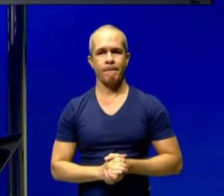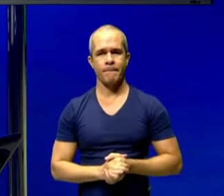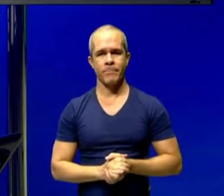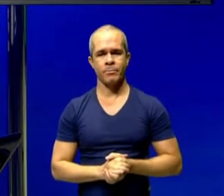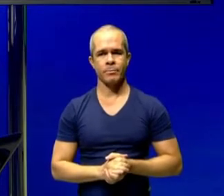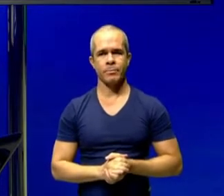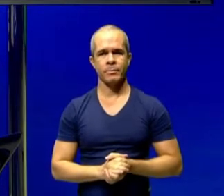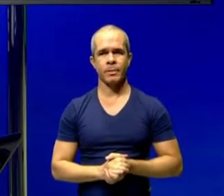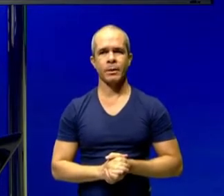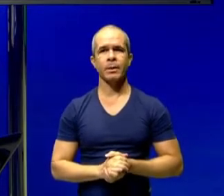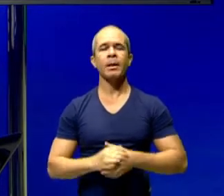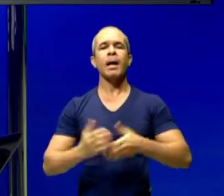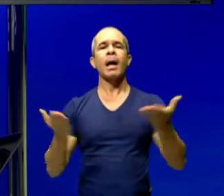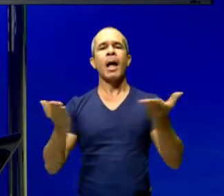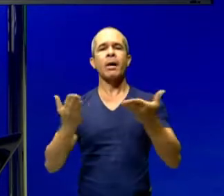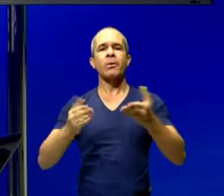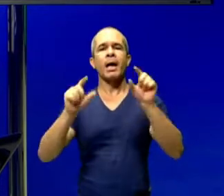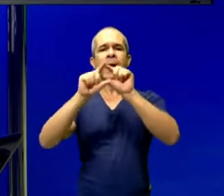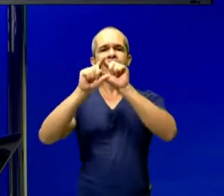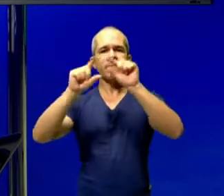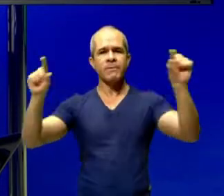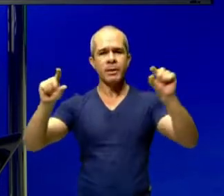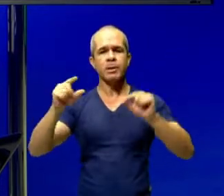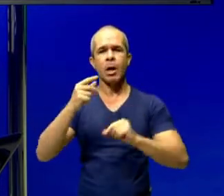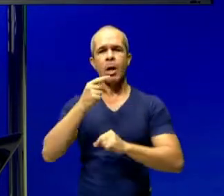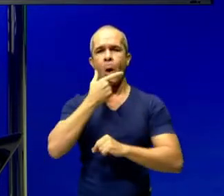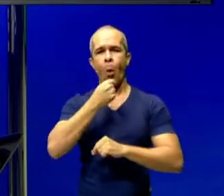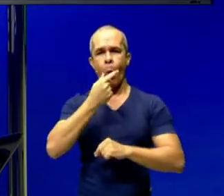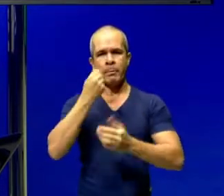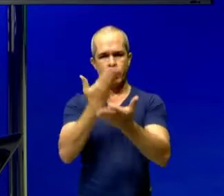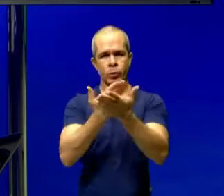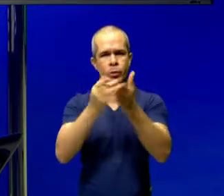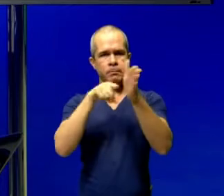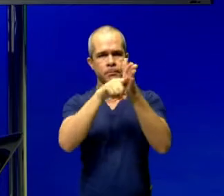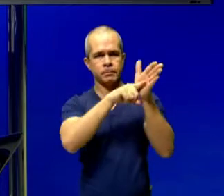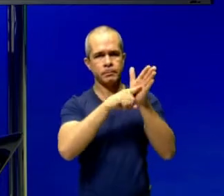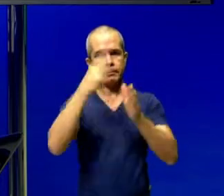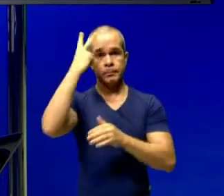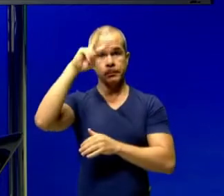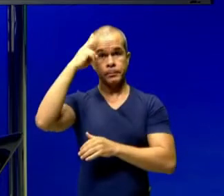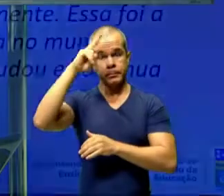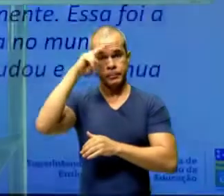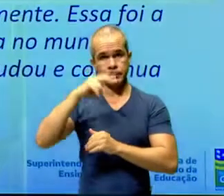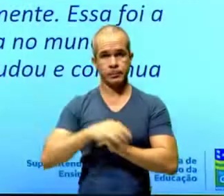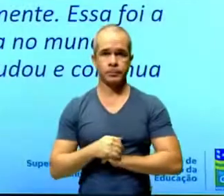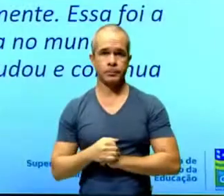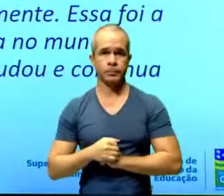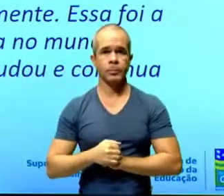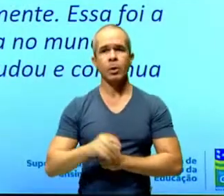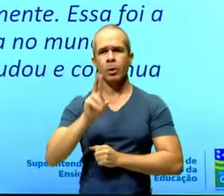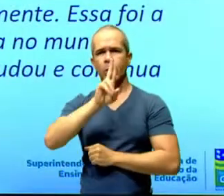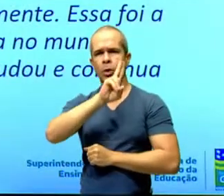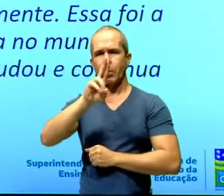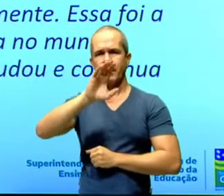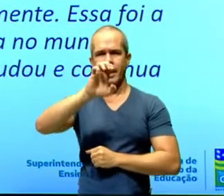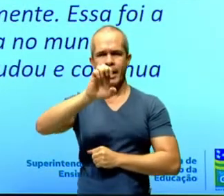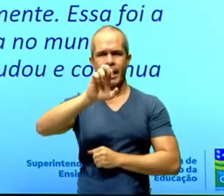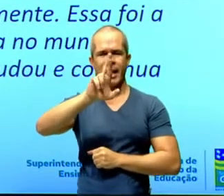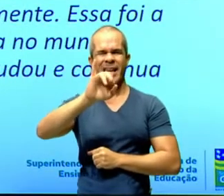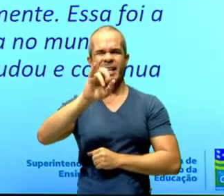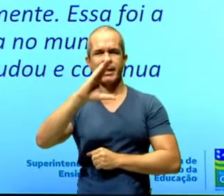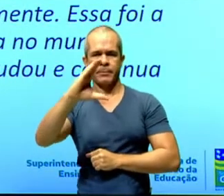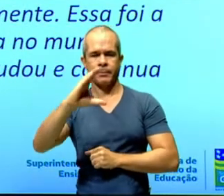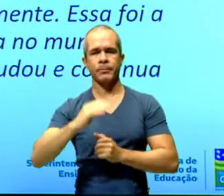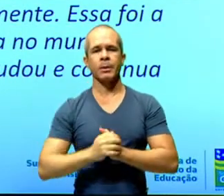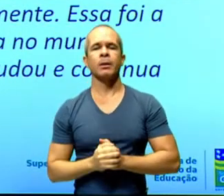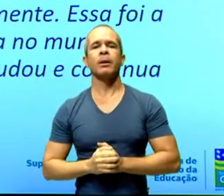Eu deixei essa frase aqui de um grande historiador, eu tenho ele como referência, chama Erick Robesbaum. Deixei essa